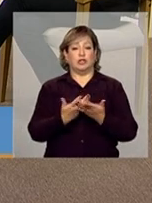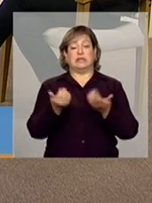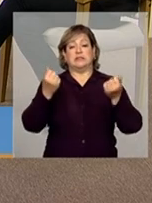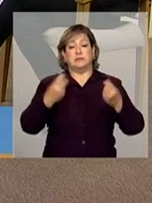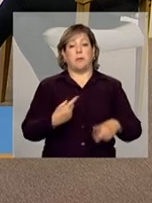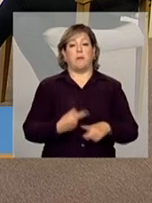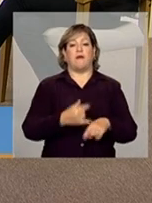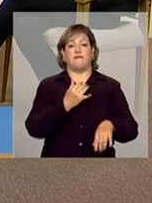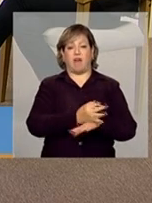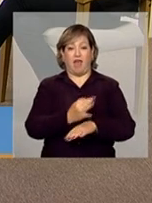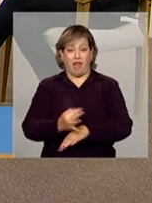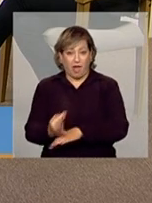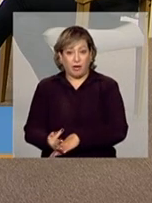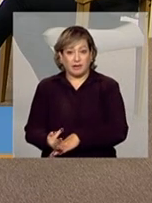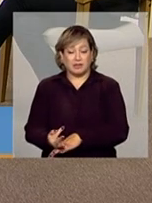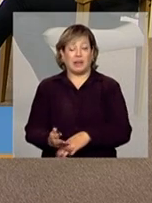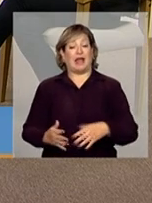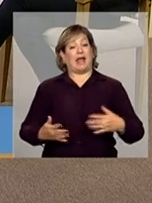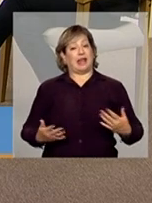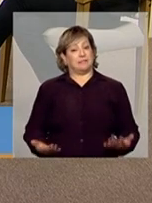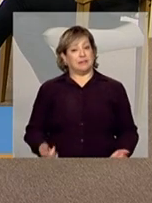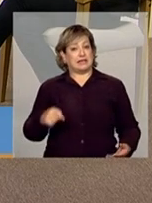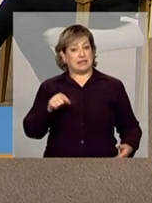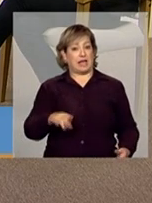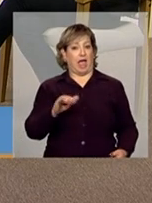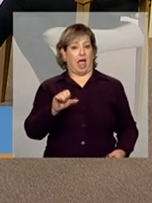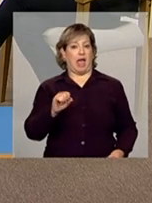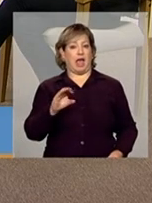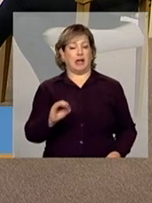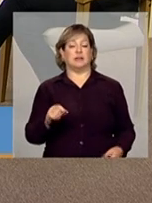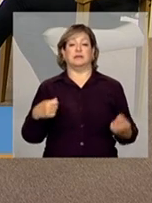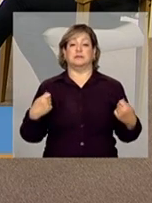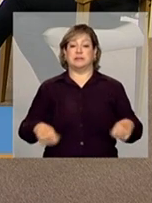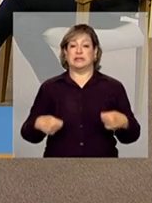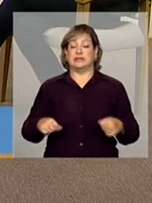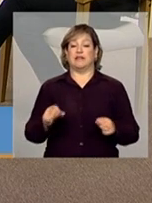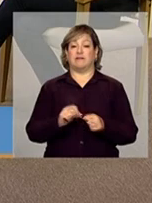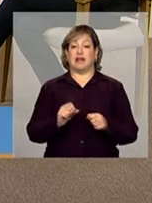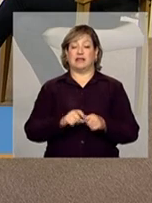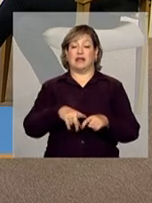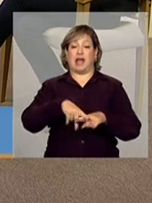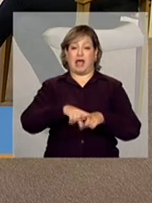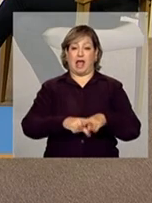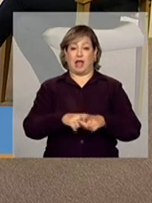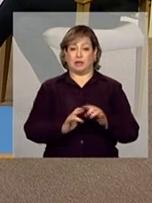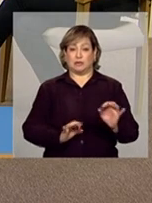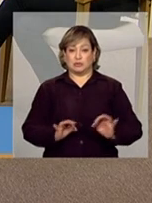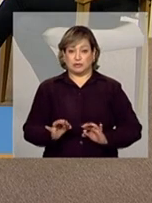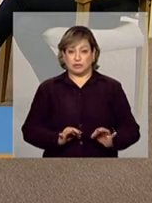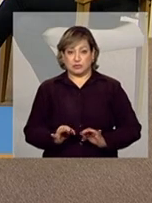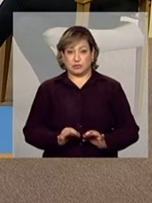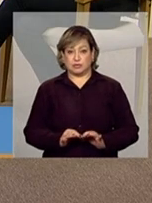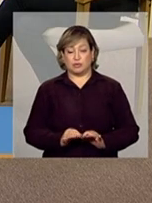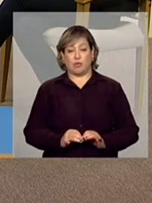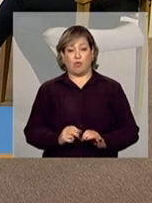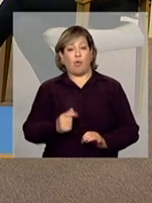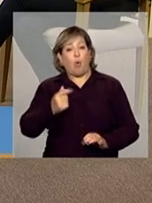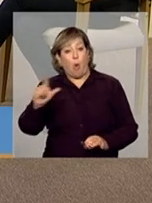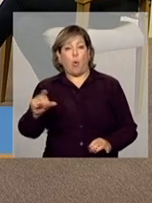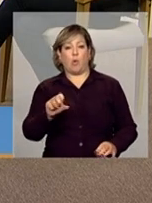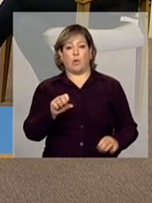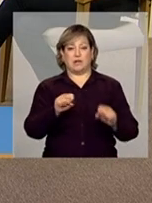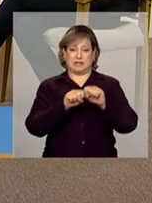faltas, Nesse caso, é preciso fazer esse ajuste em outro sistema.